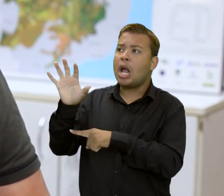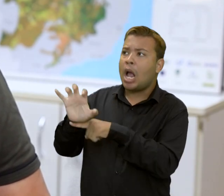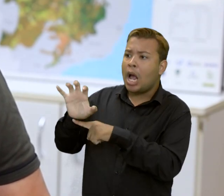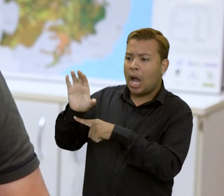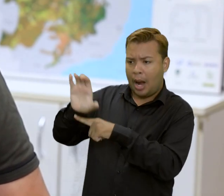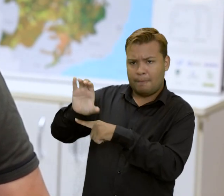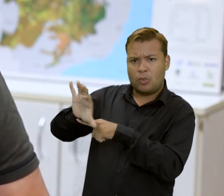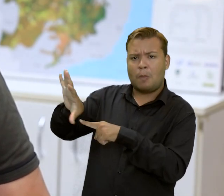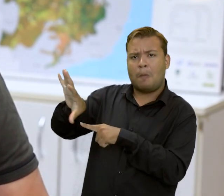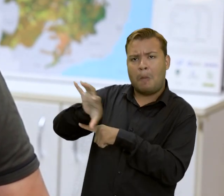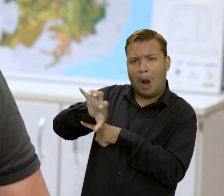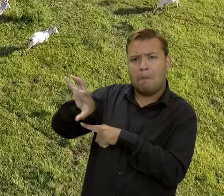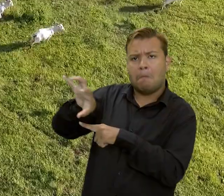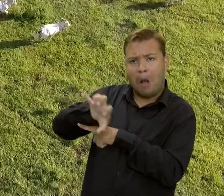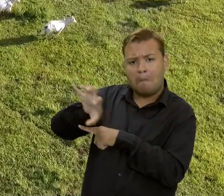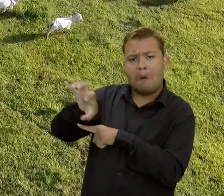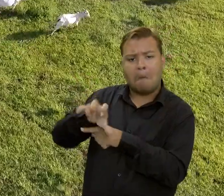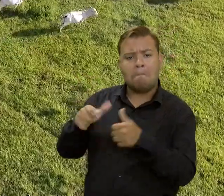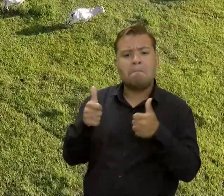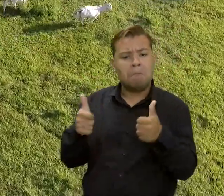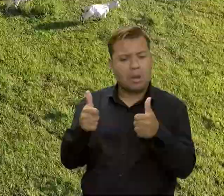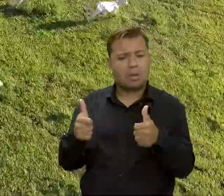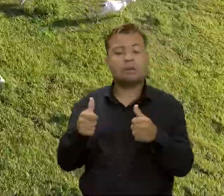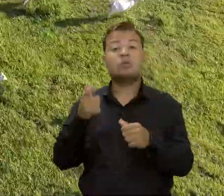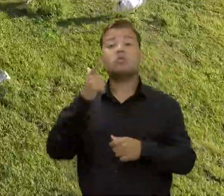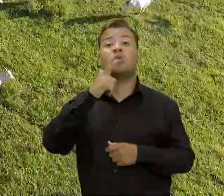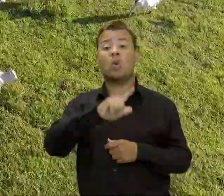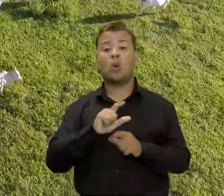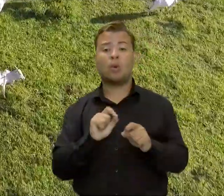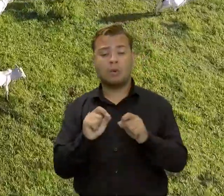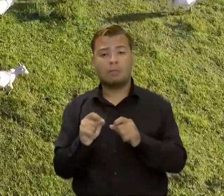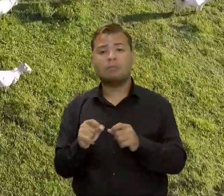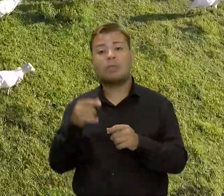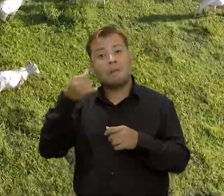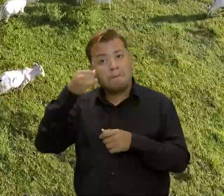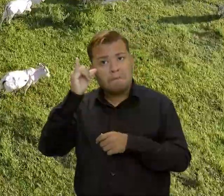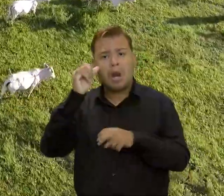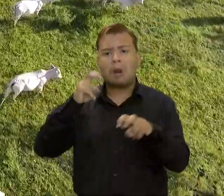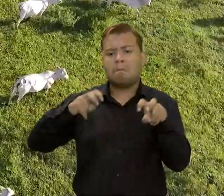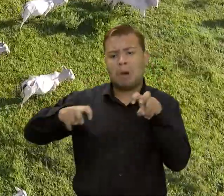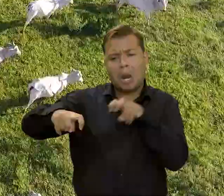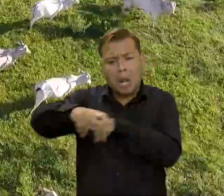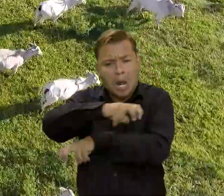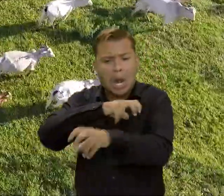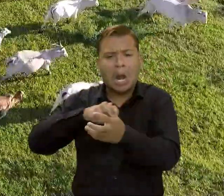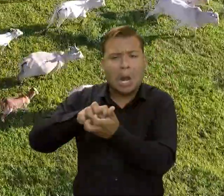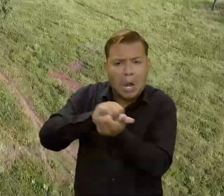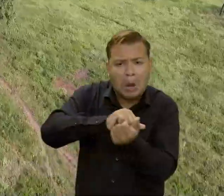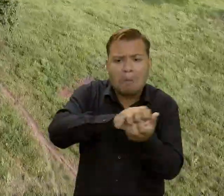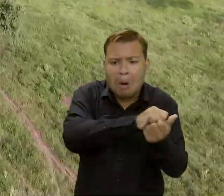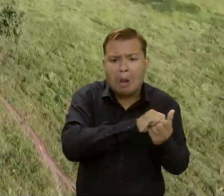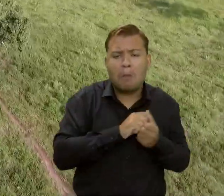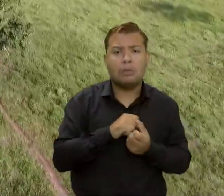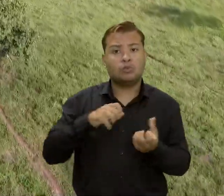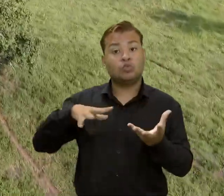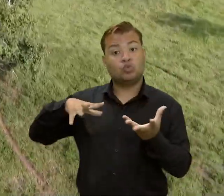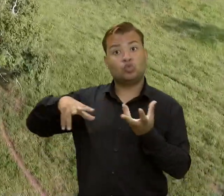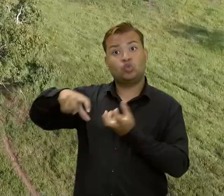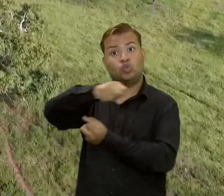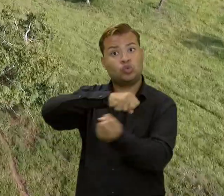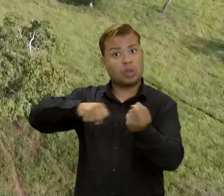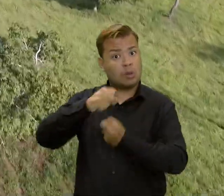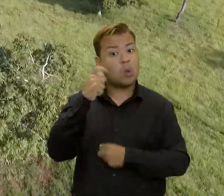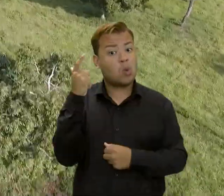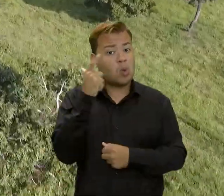consideravelmente. Você consegue manter uma produção bovina nessa área ou de qualquer outro tipo de animal de forma sustentável,